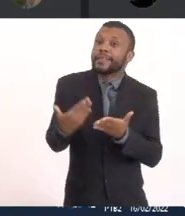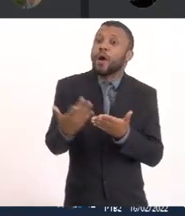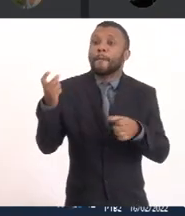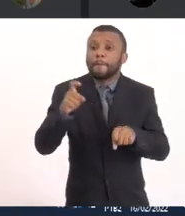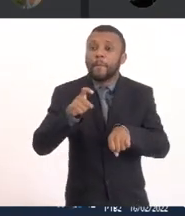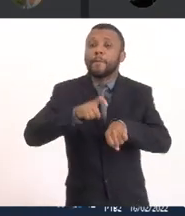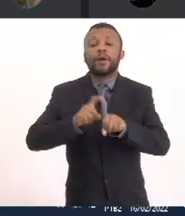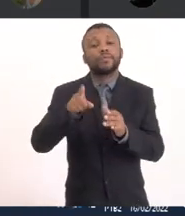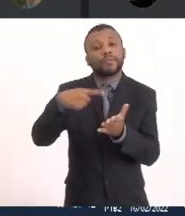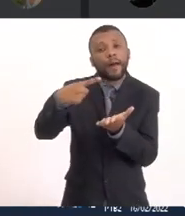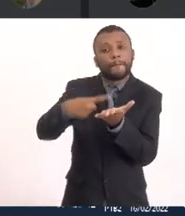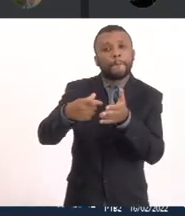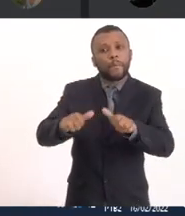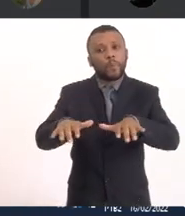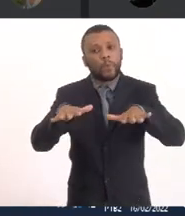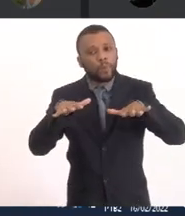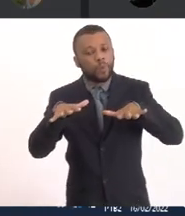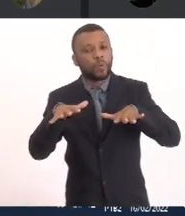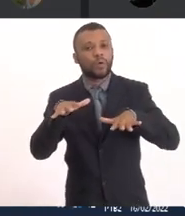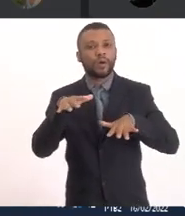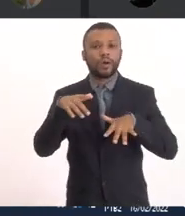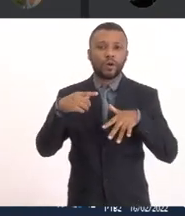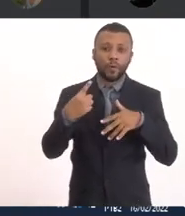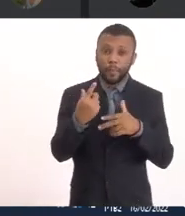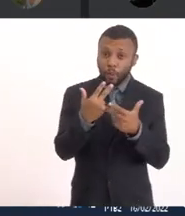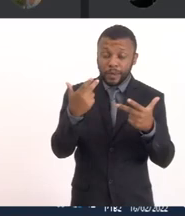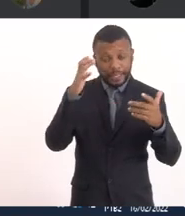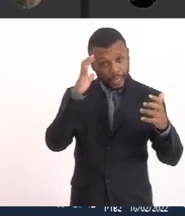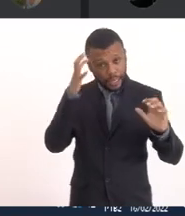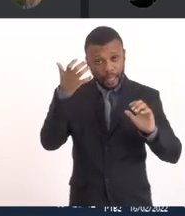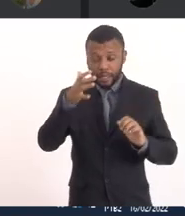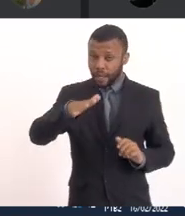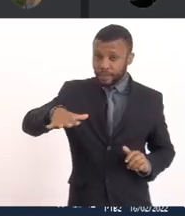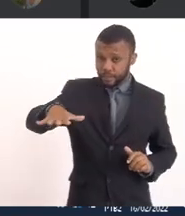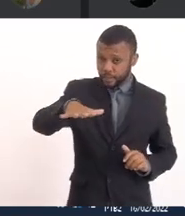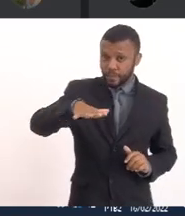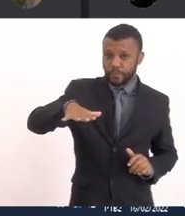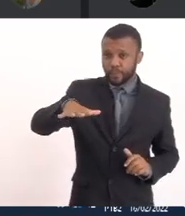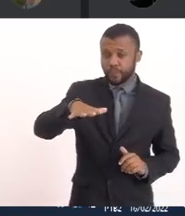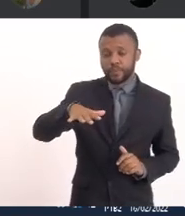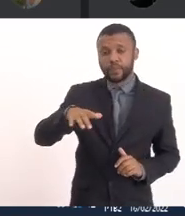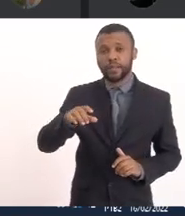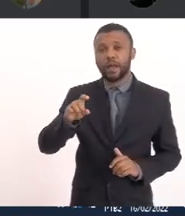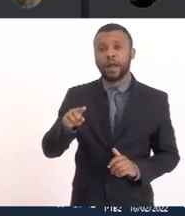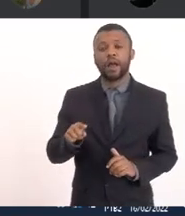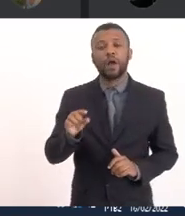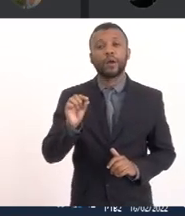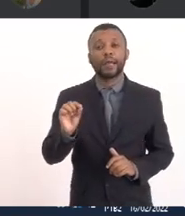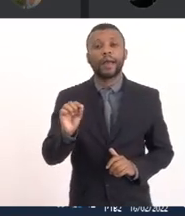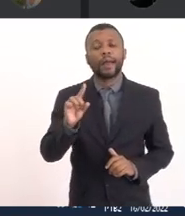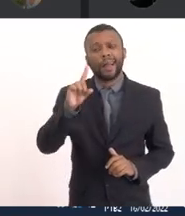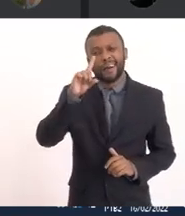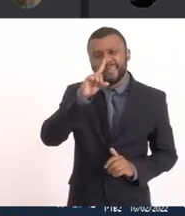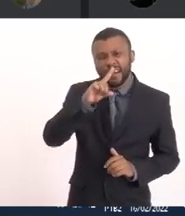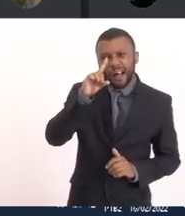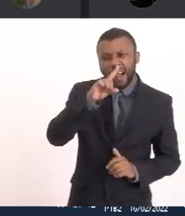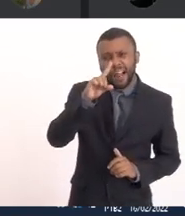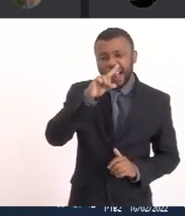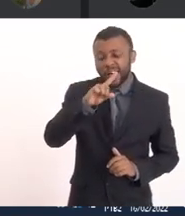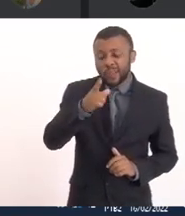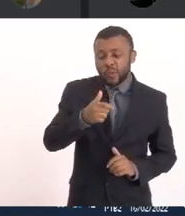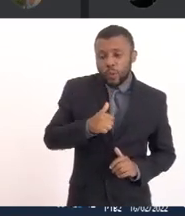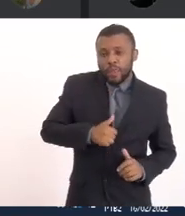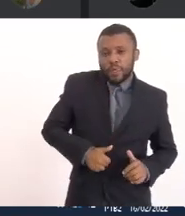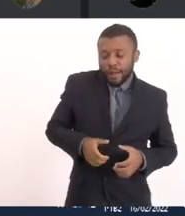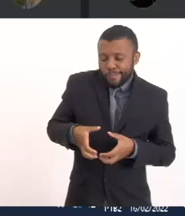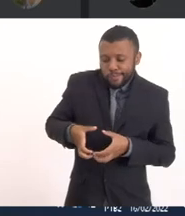audiência pública Uma coisa que é A realidade da região É A deficiência No saneamento De esgotos